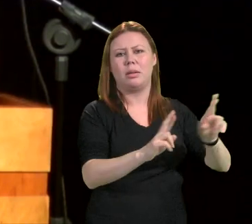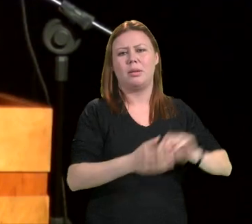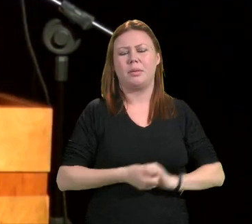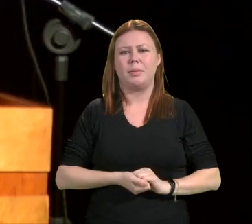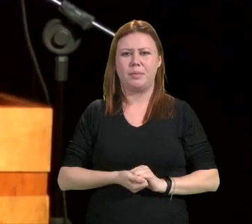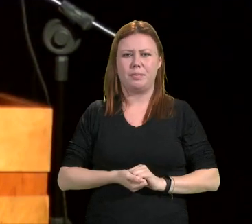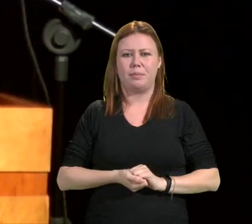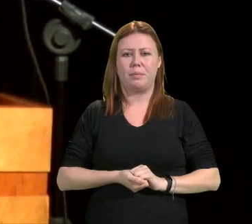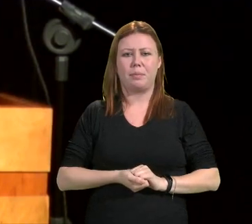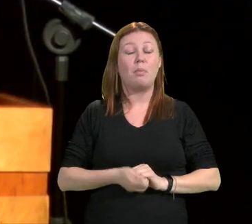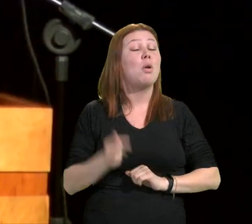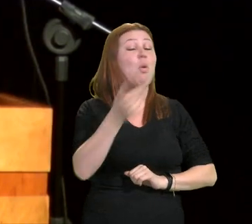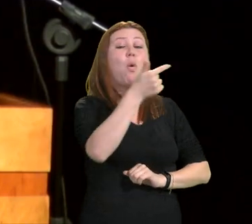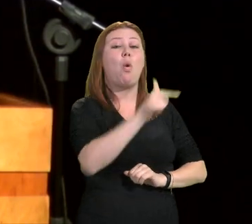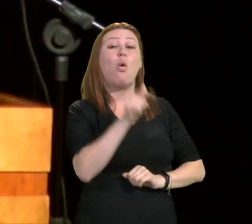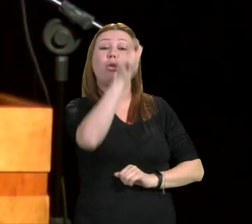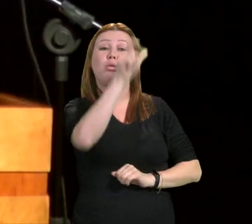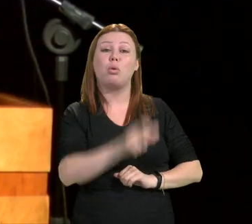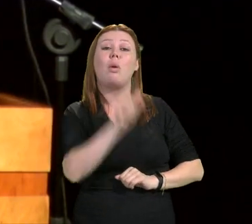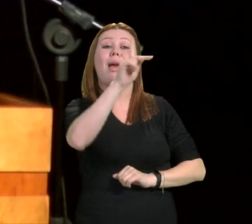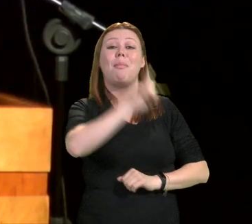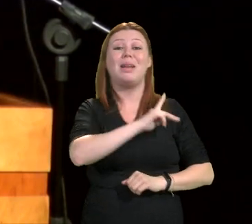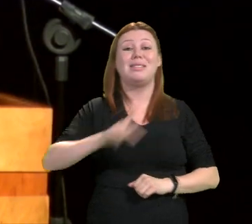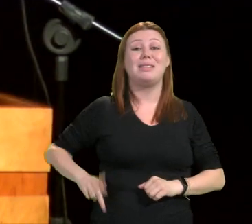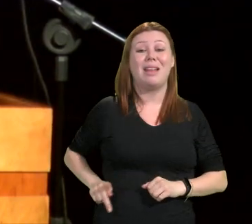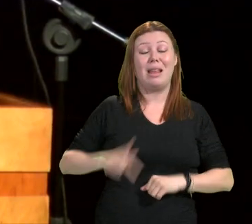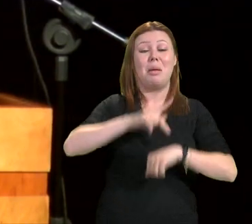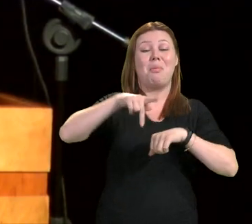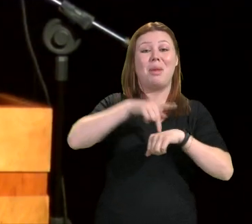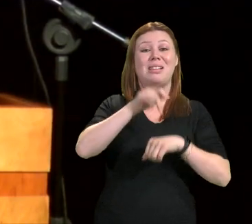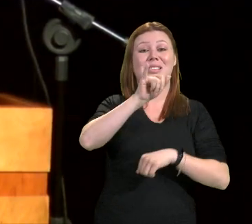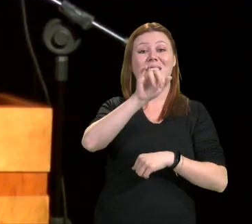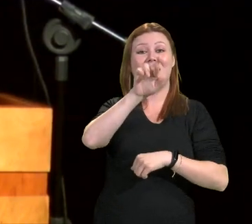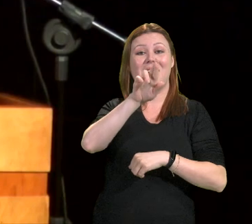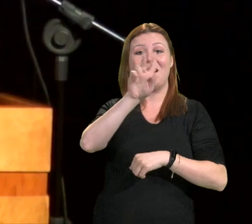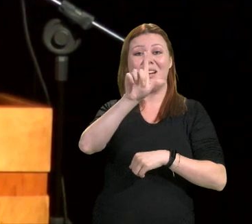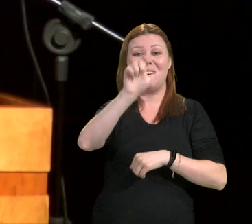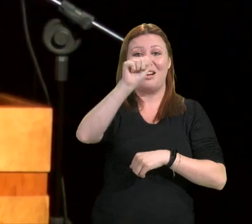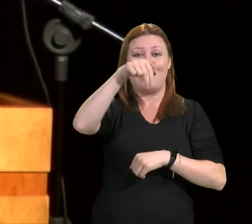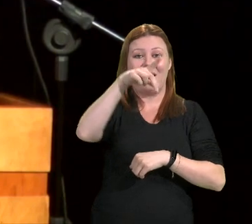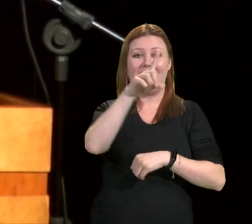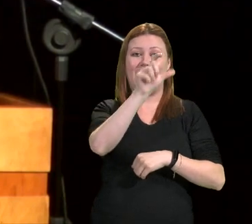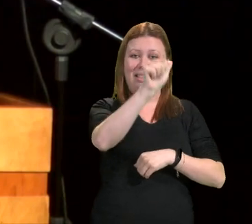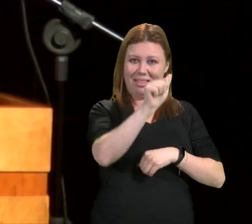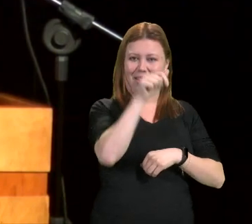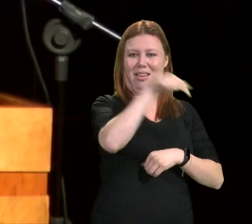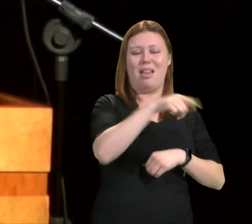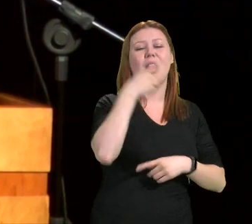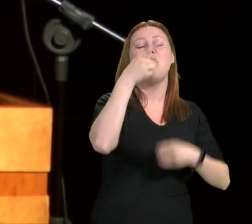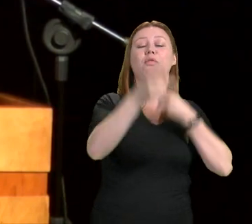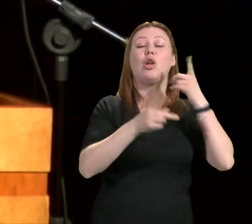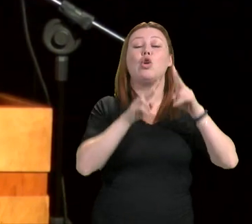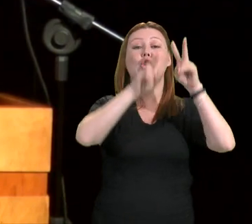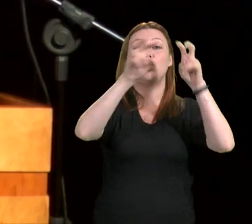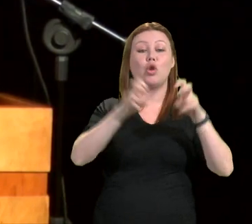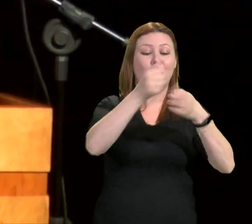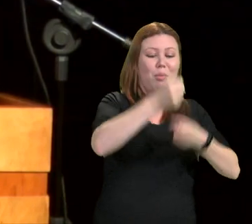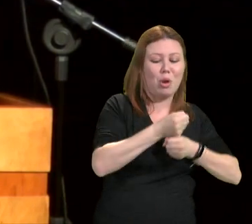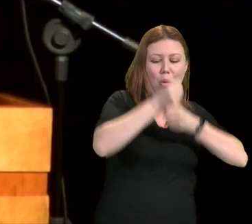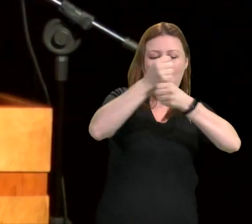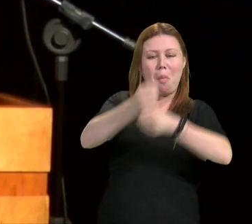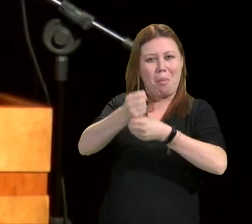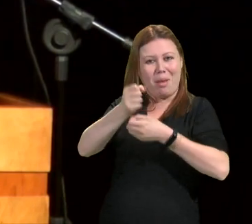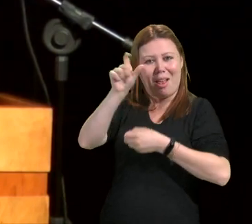foi o presidente da Irlanda, há poucos dias, a propósito da entrega do prêmio aos jovens